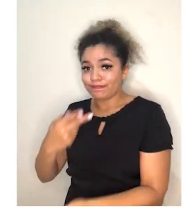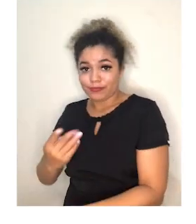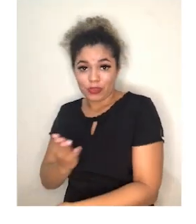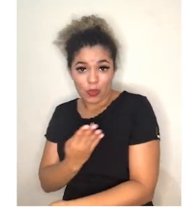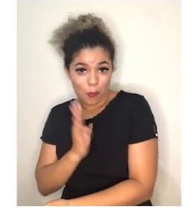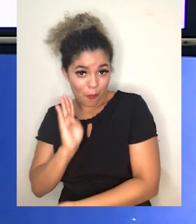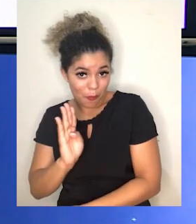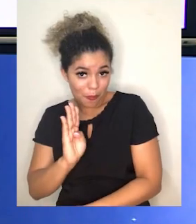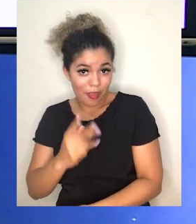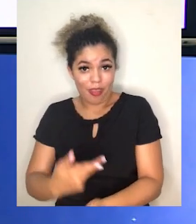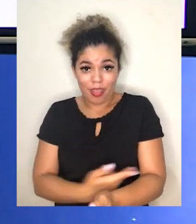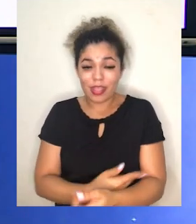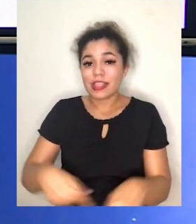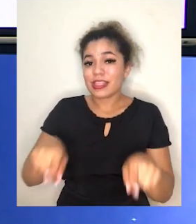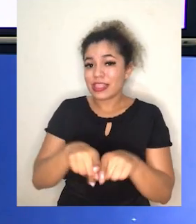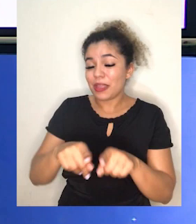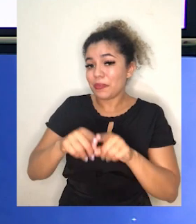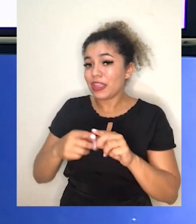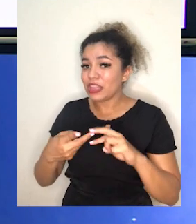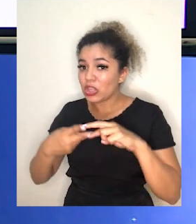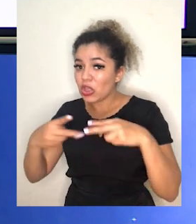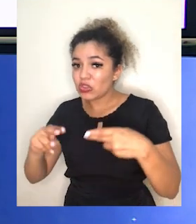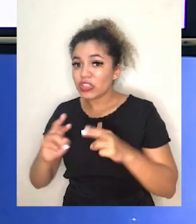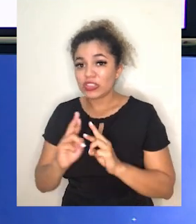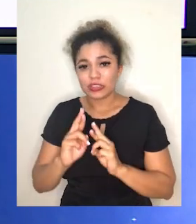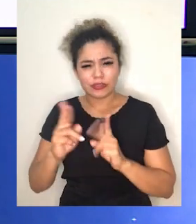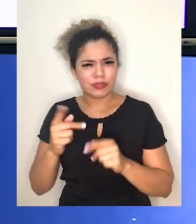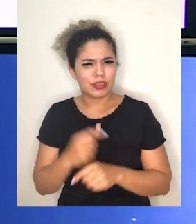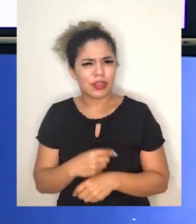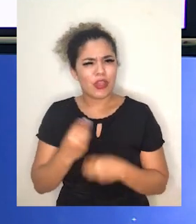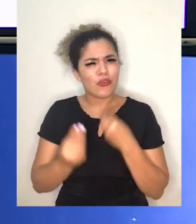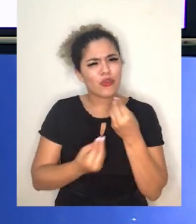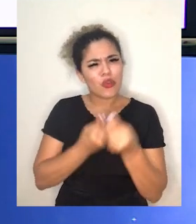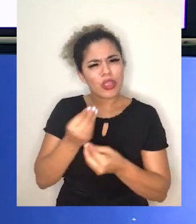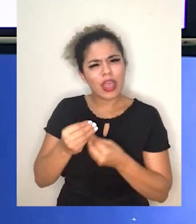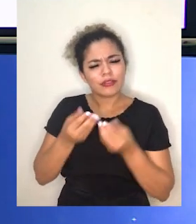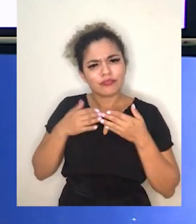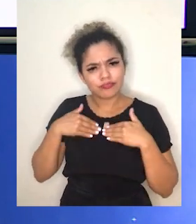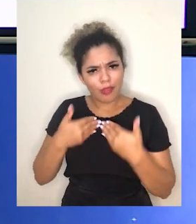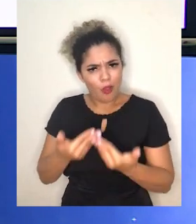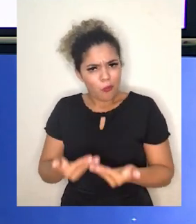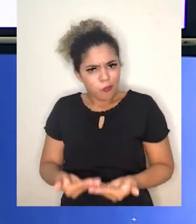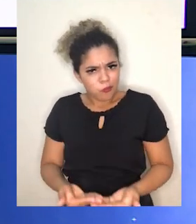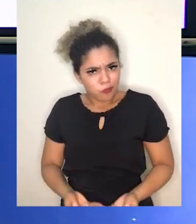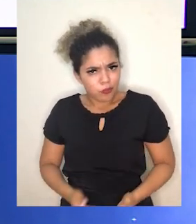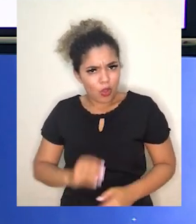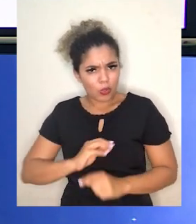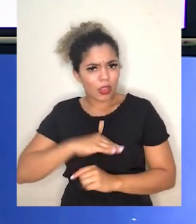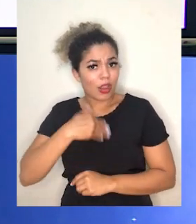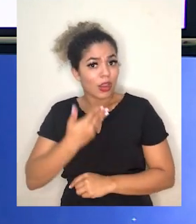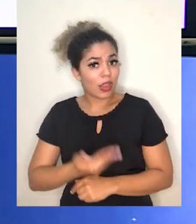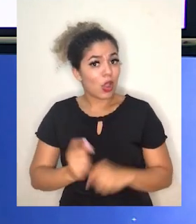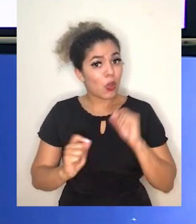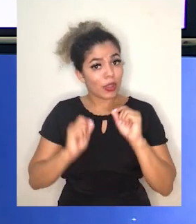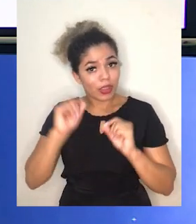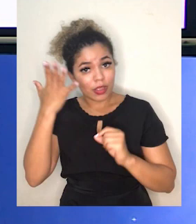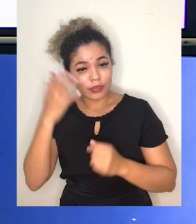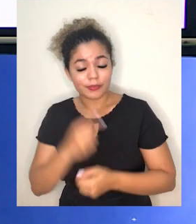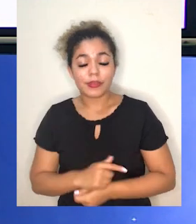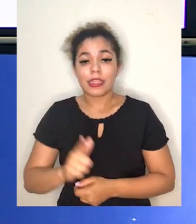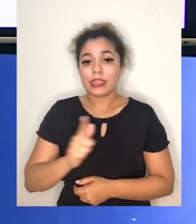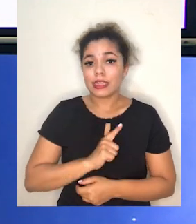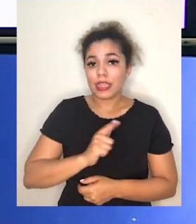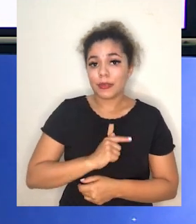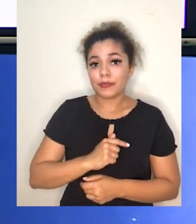que também tem esse gene diferente. Olhem o cruzamento que acontece e como que isso é verificado. Aqui